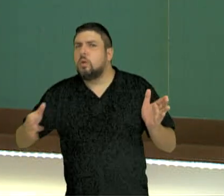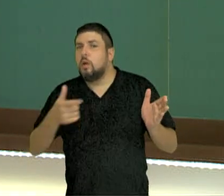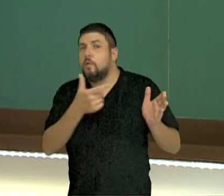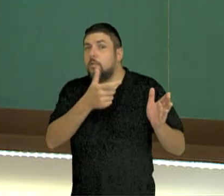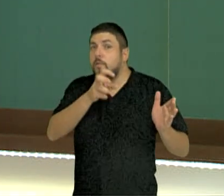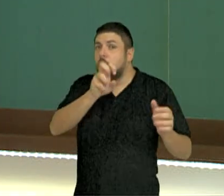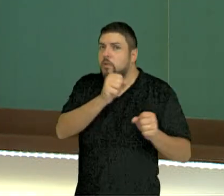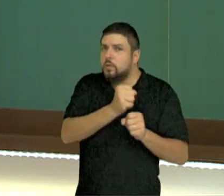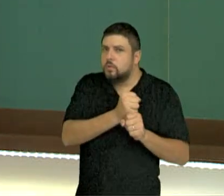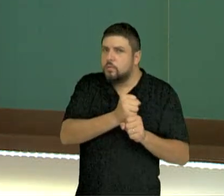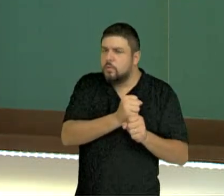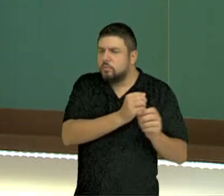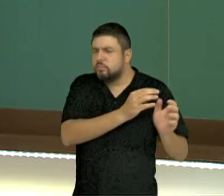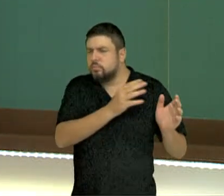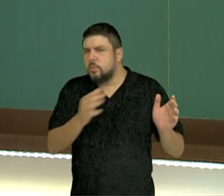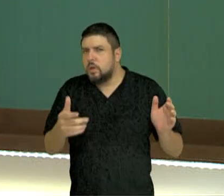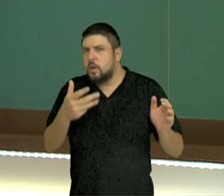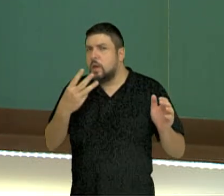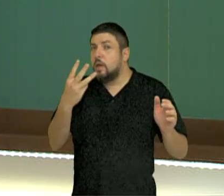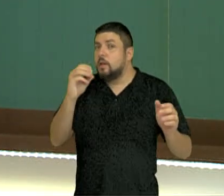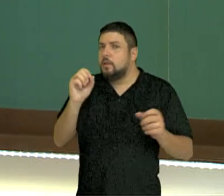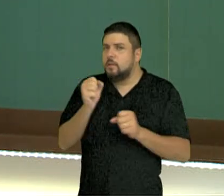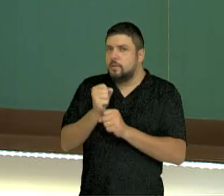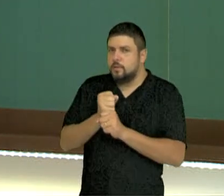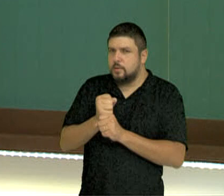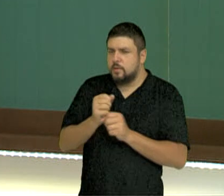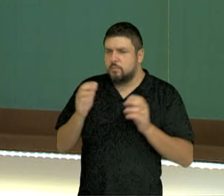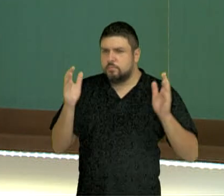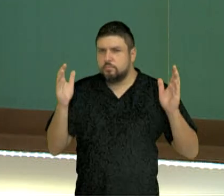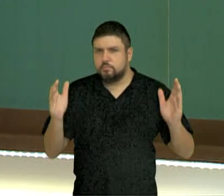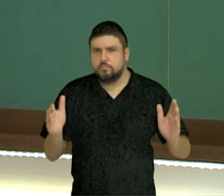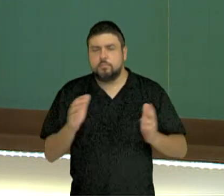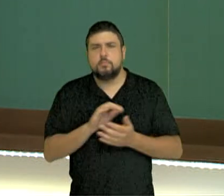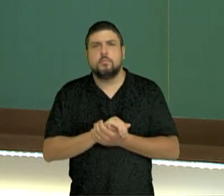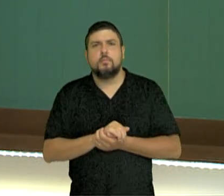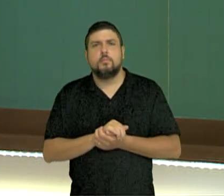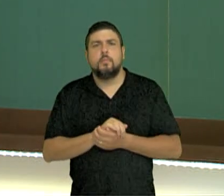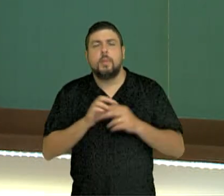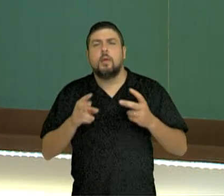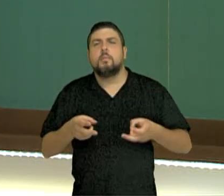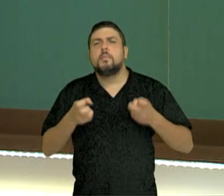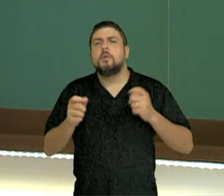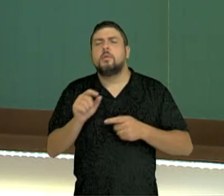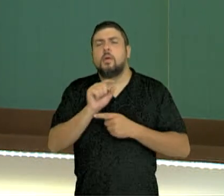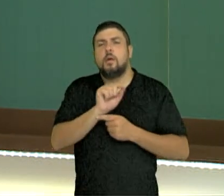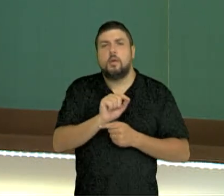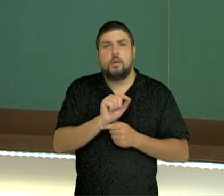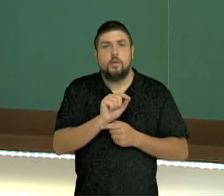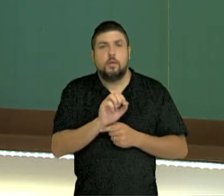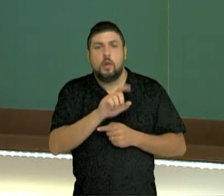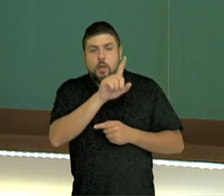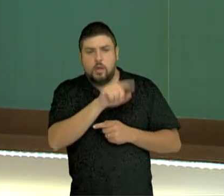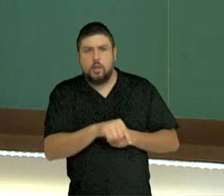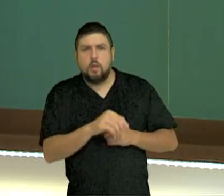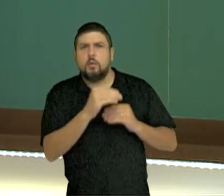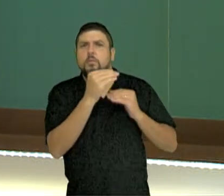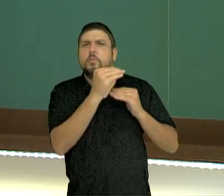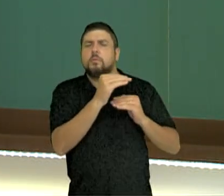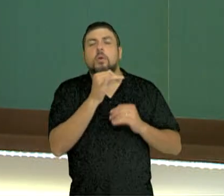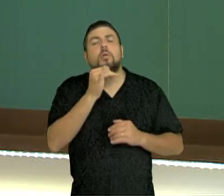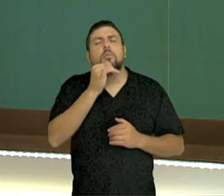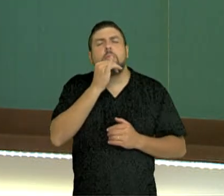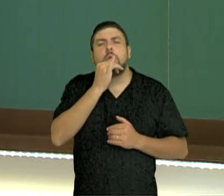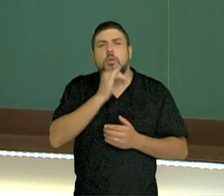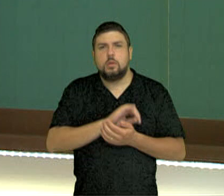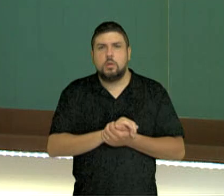anos. E aonde começa-se a observar padrões existentes em determinados momentos do ano, como por exemplo, momentos